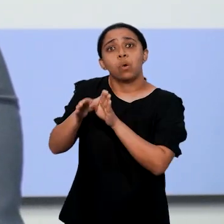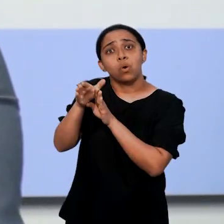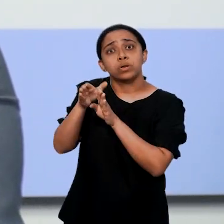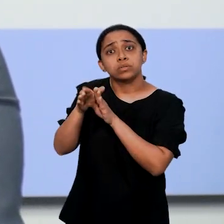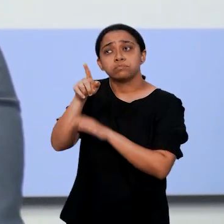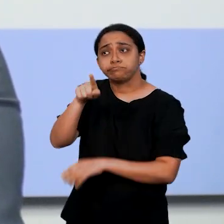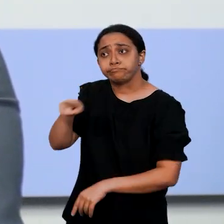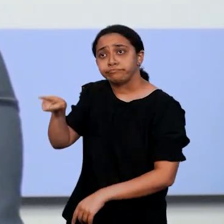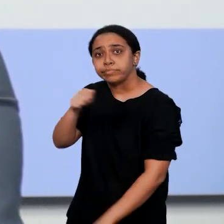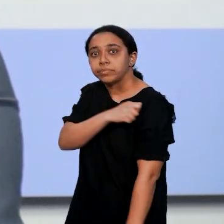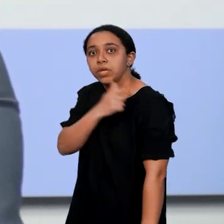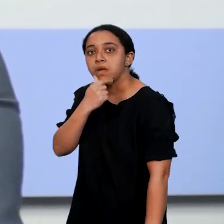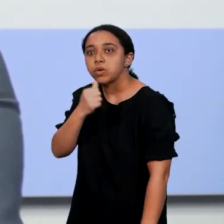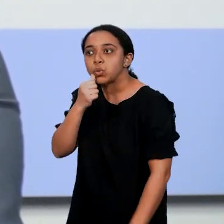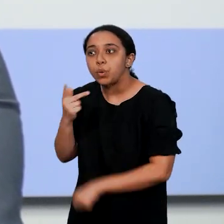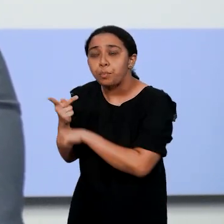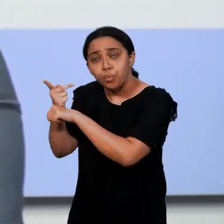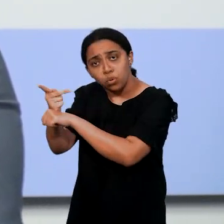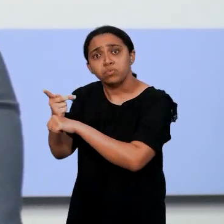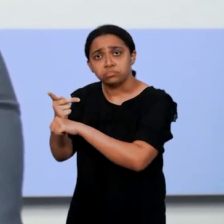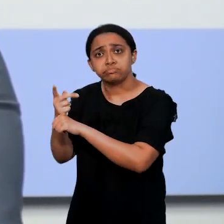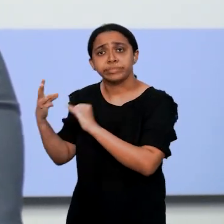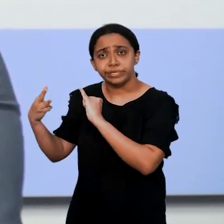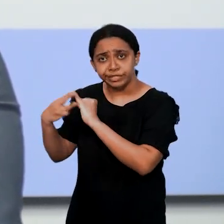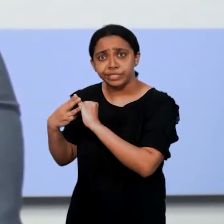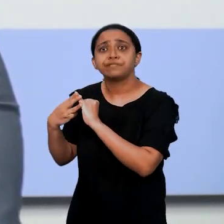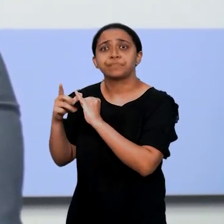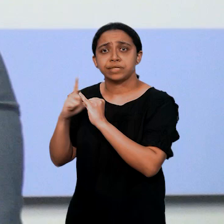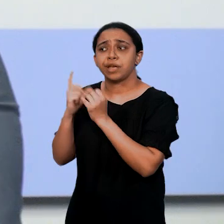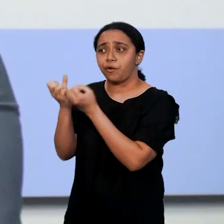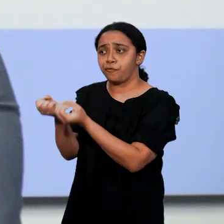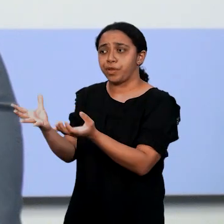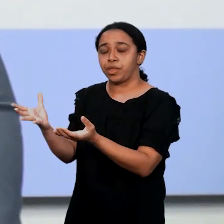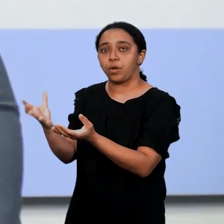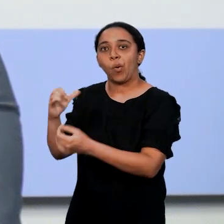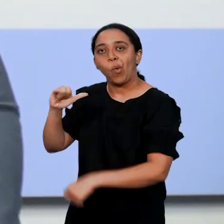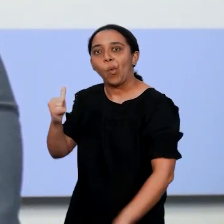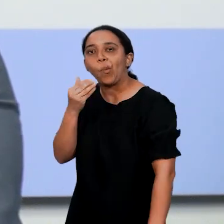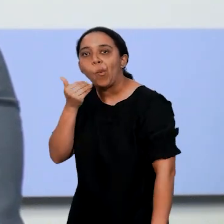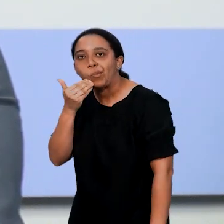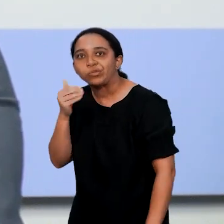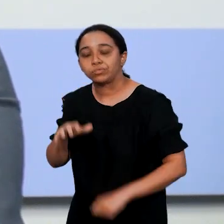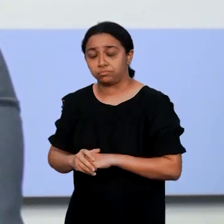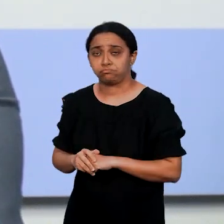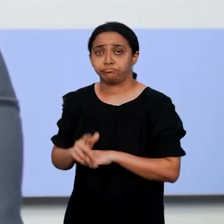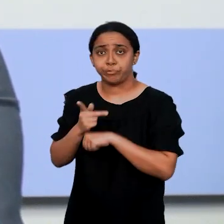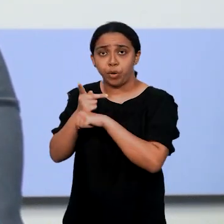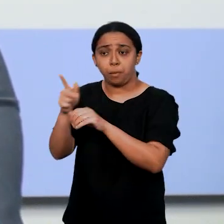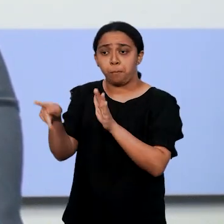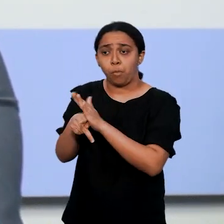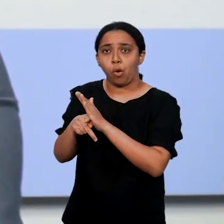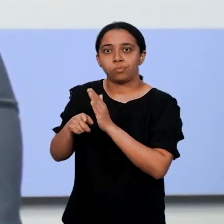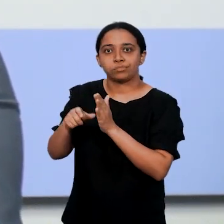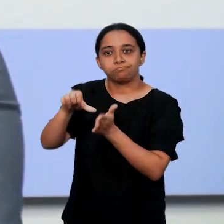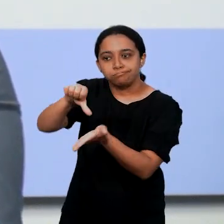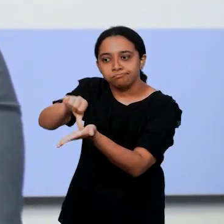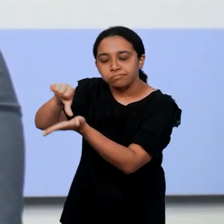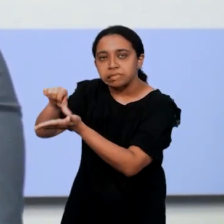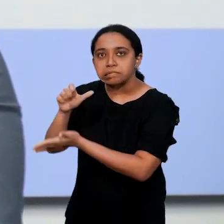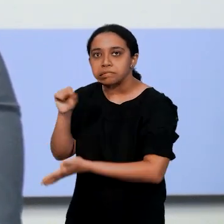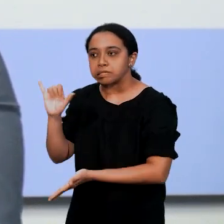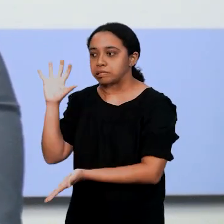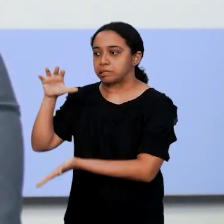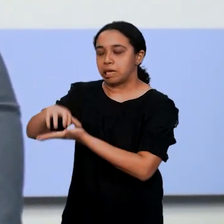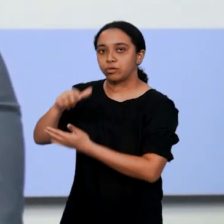nós recomendamos que esses alunos procurem, o próprio Instituto Federal oferece essas oportunidades, procurem no seu campus se há